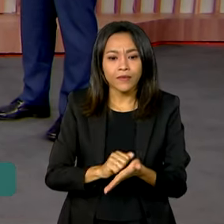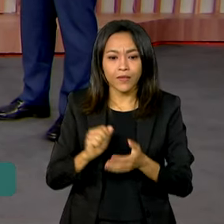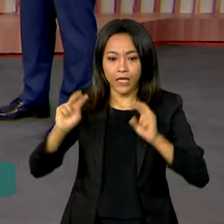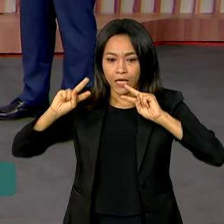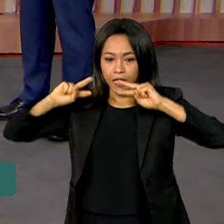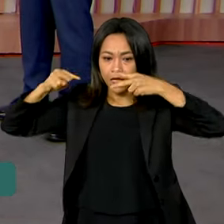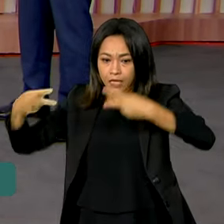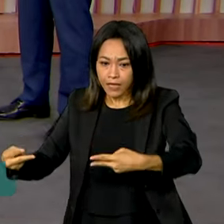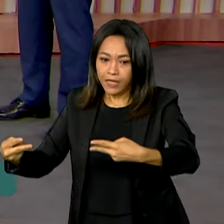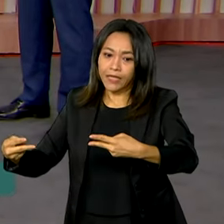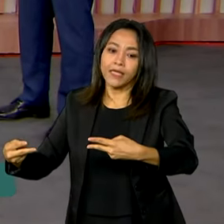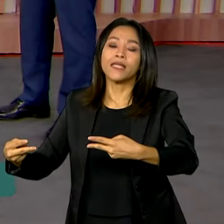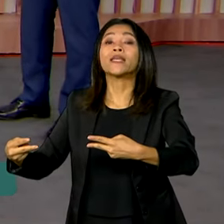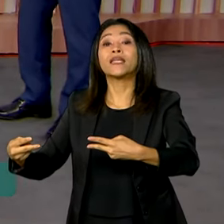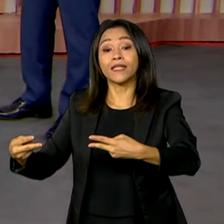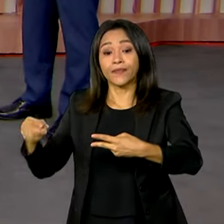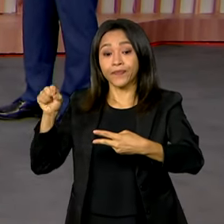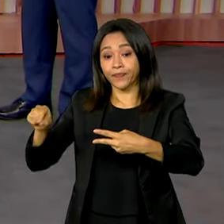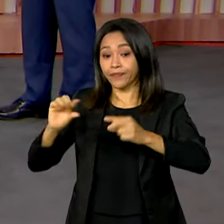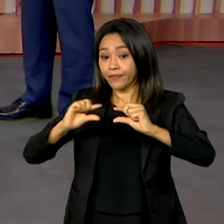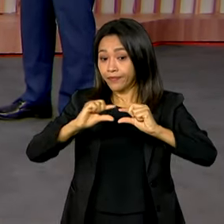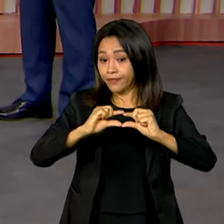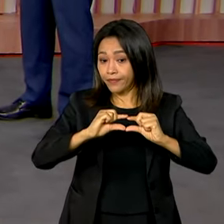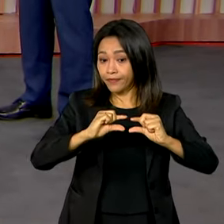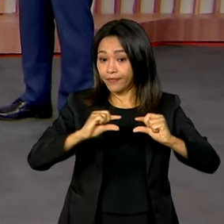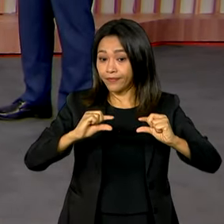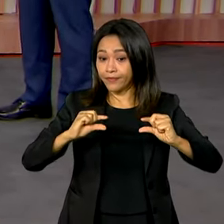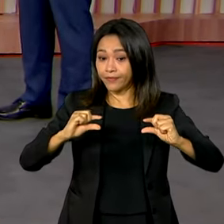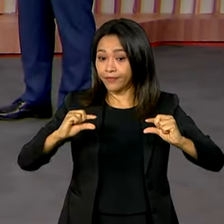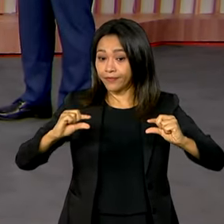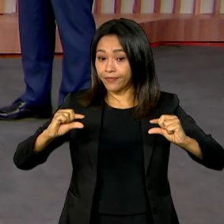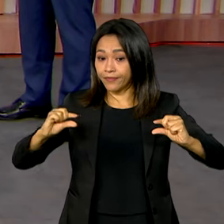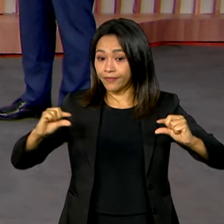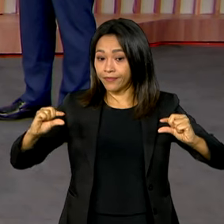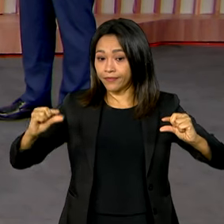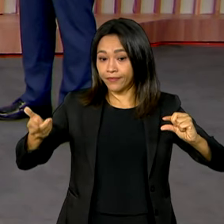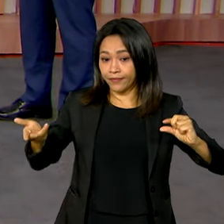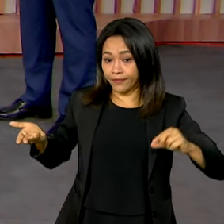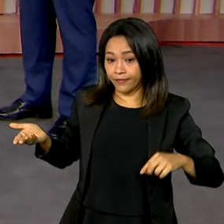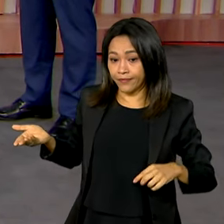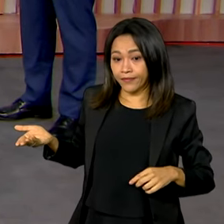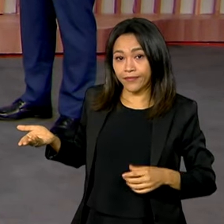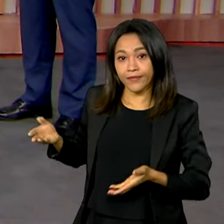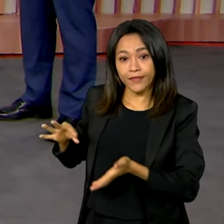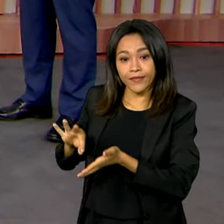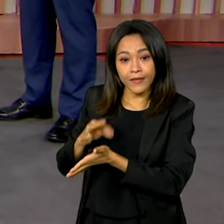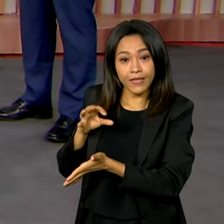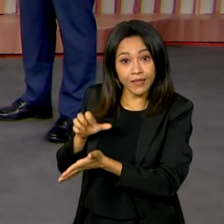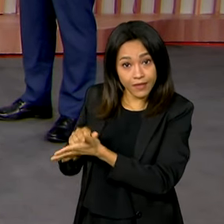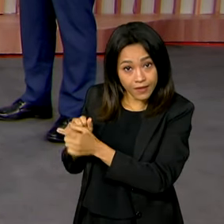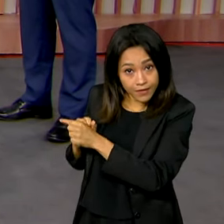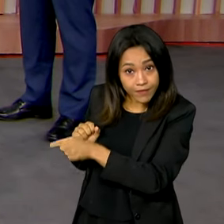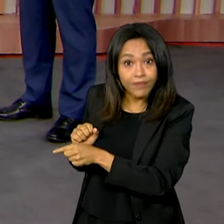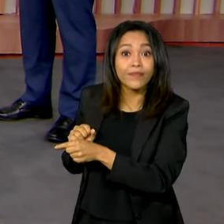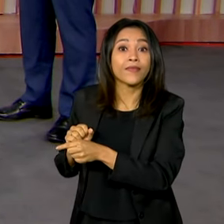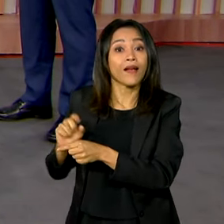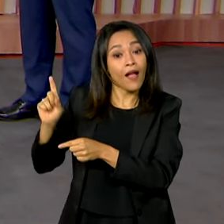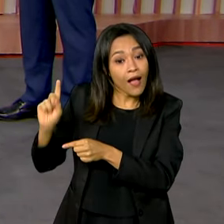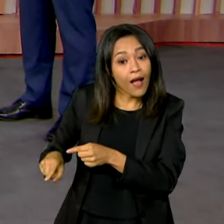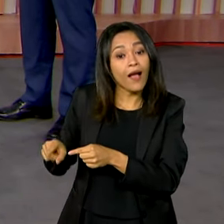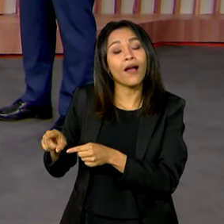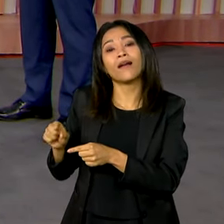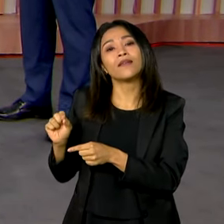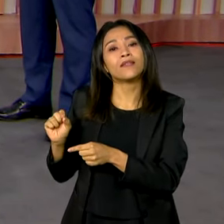.g20.org.inscrevaG20social. Esse, então, é o